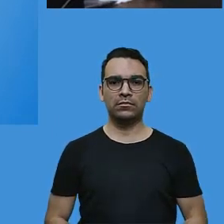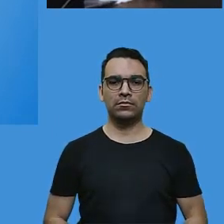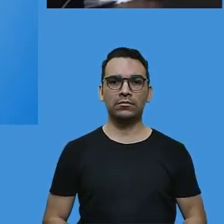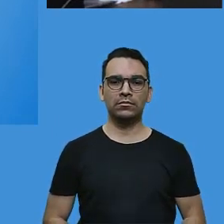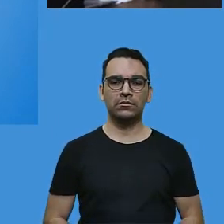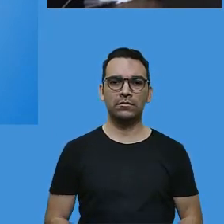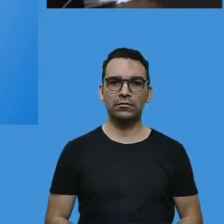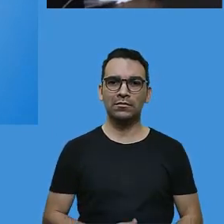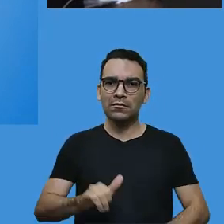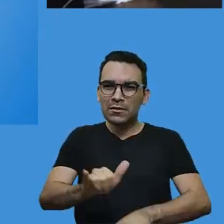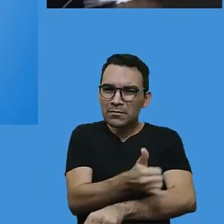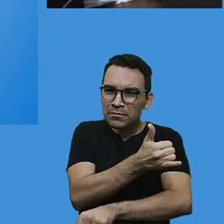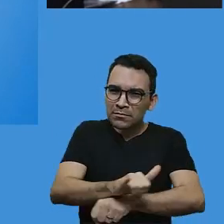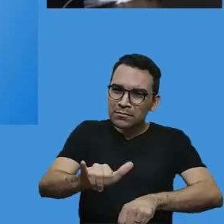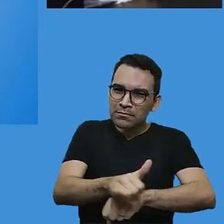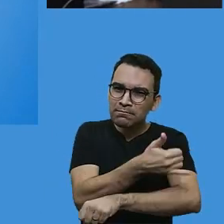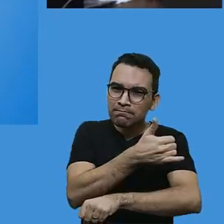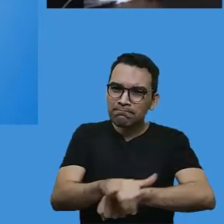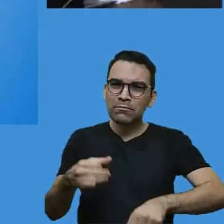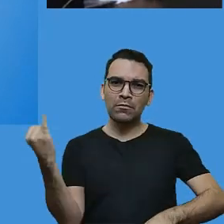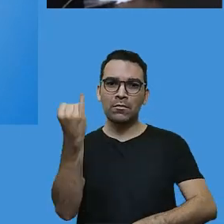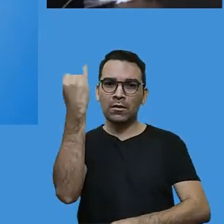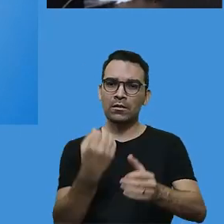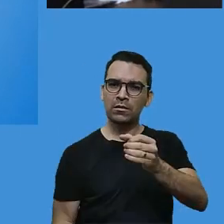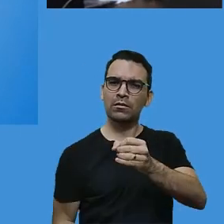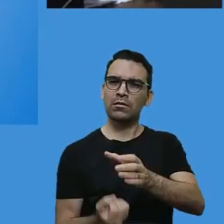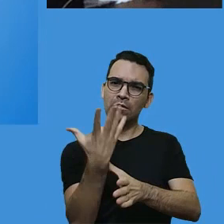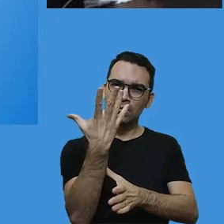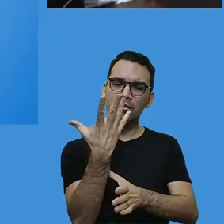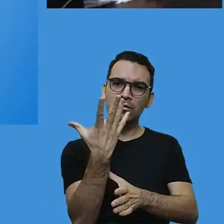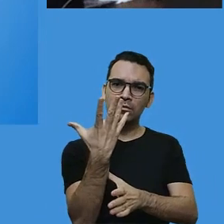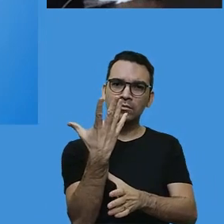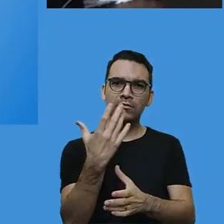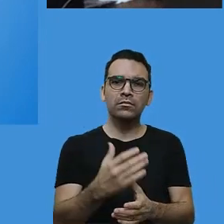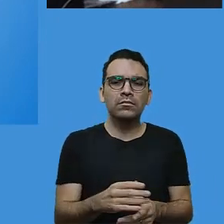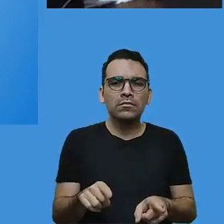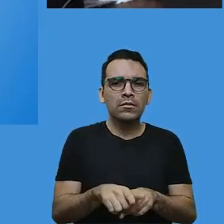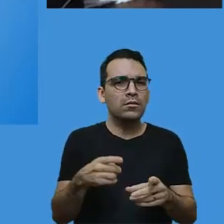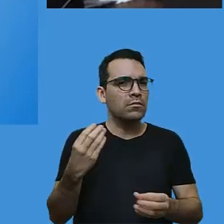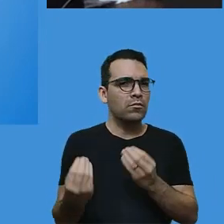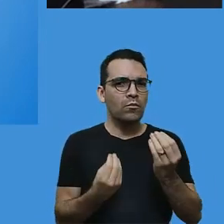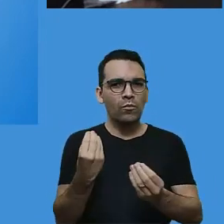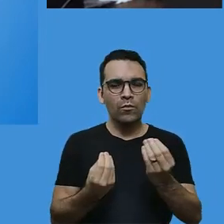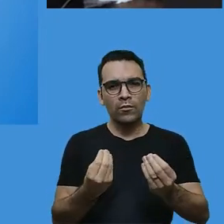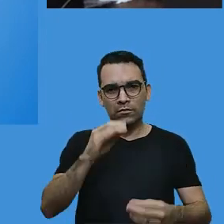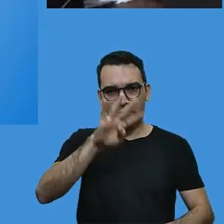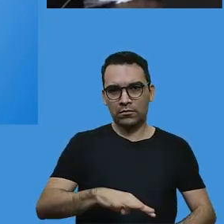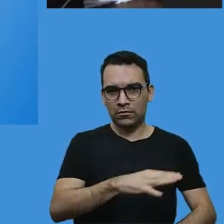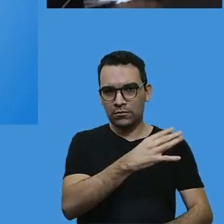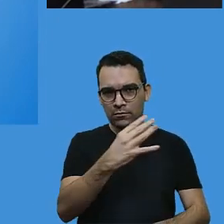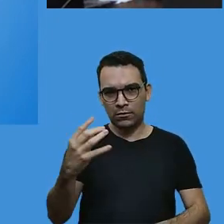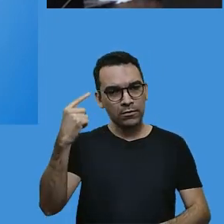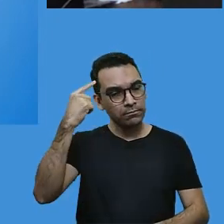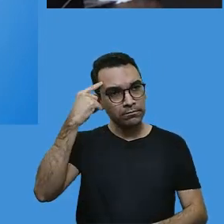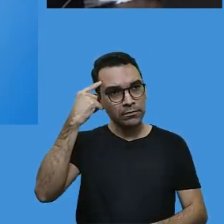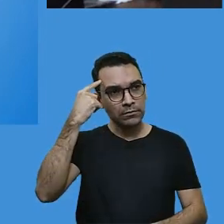As estratégias significativas. Como que nós vamos fazer esse escalonamento?